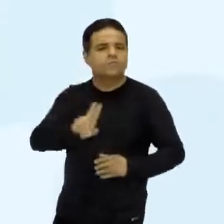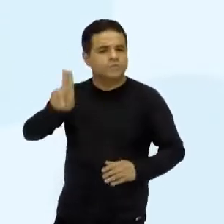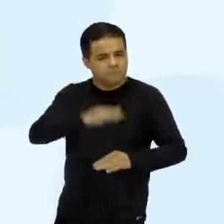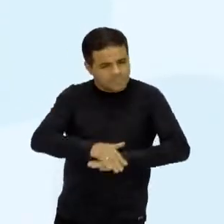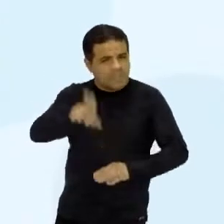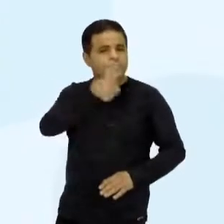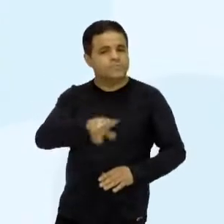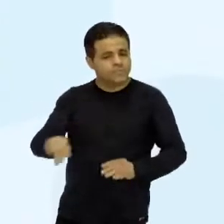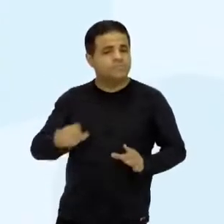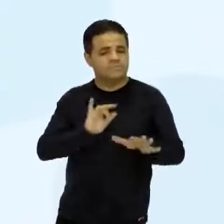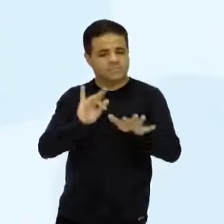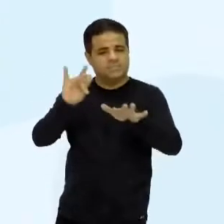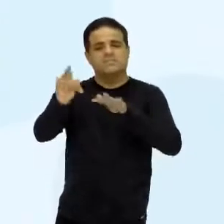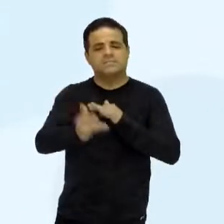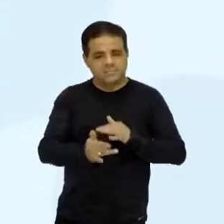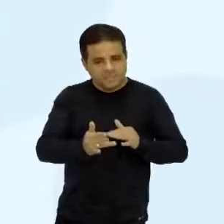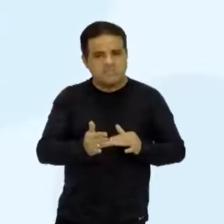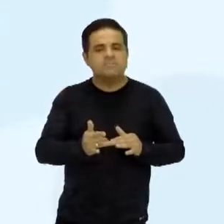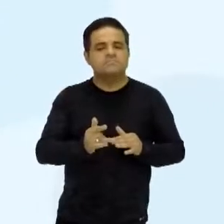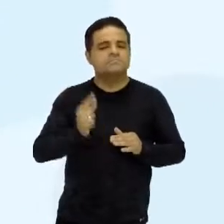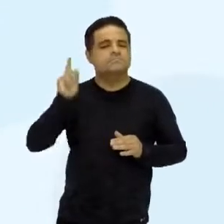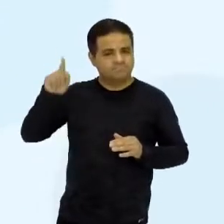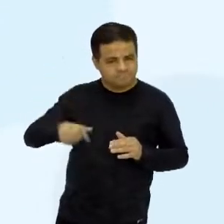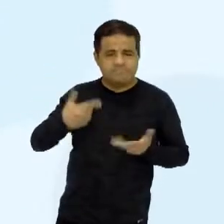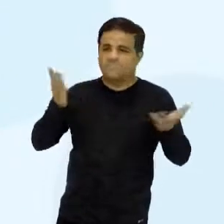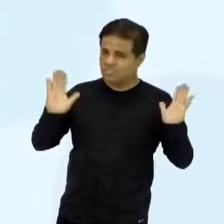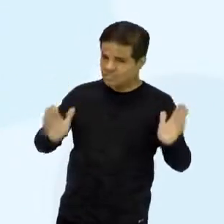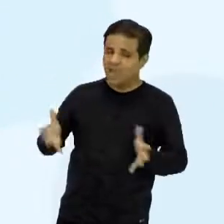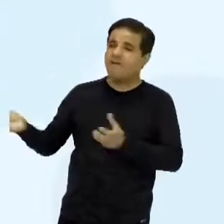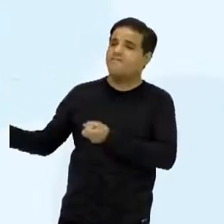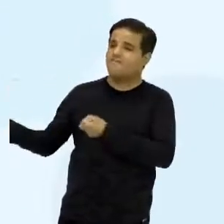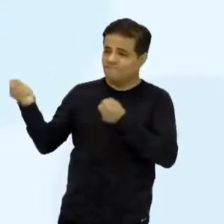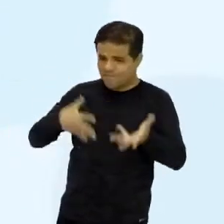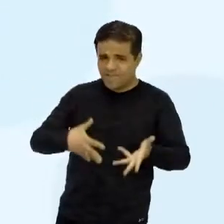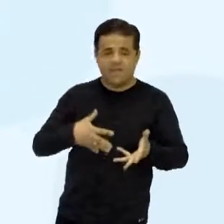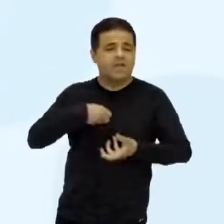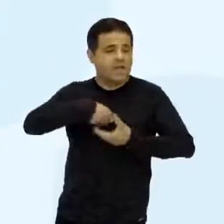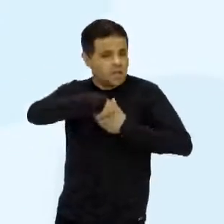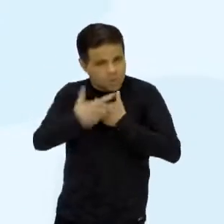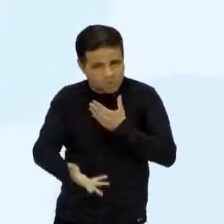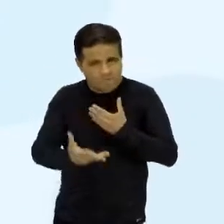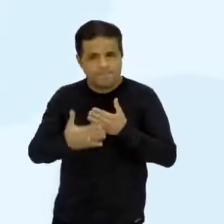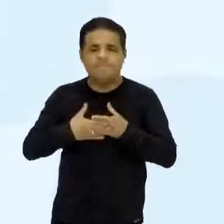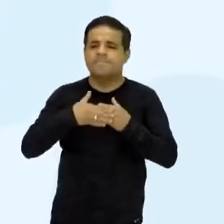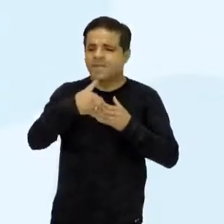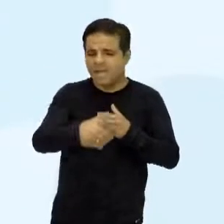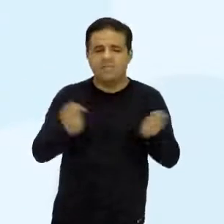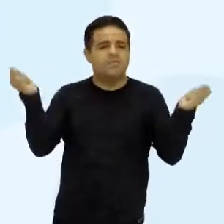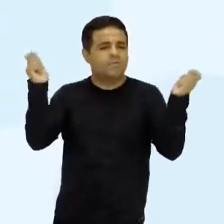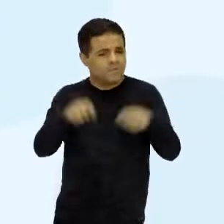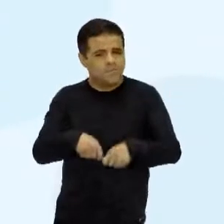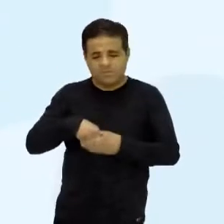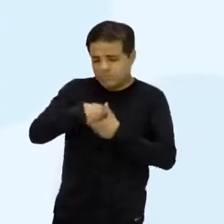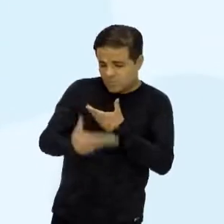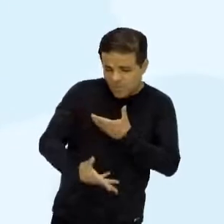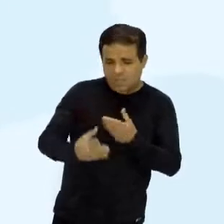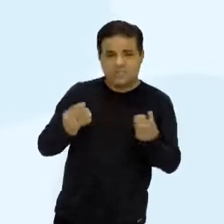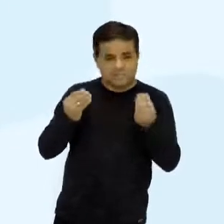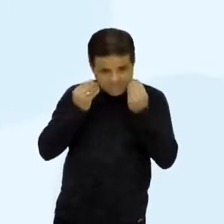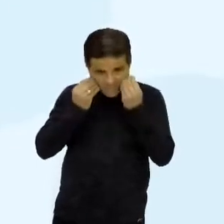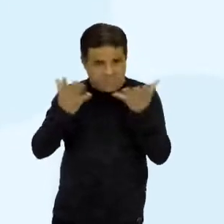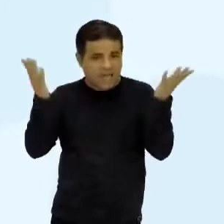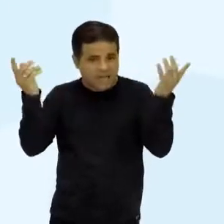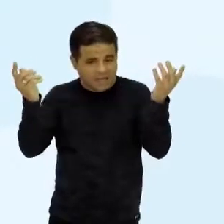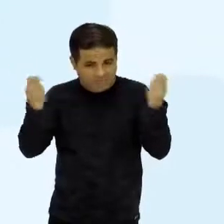Que mais usam as redes sociais, principalmente as garotas. A tese está... Já vem o argumento logo em seguida. Então, eu posso colocar o argumento já de cara?